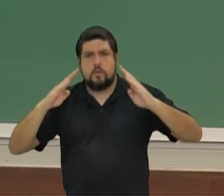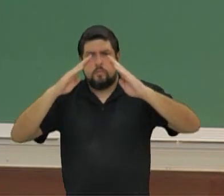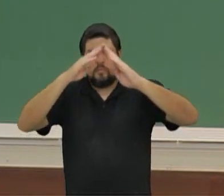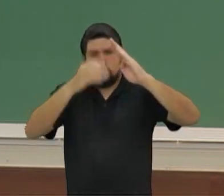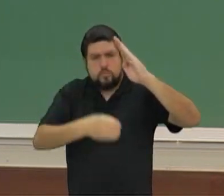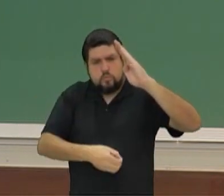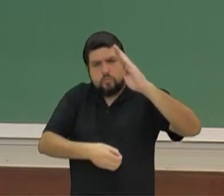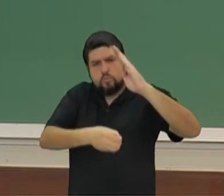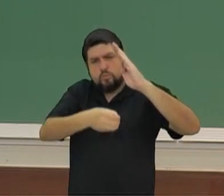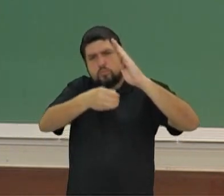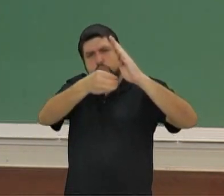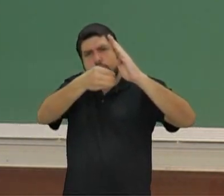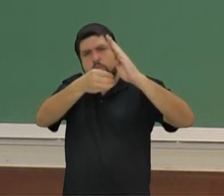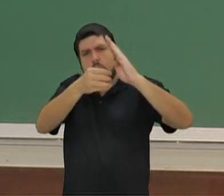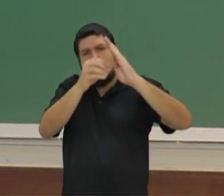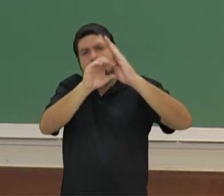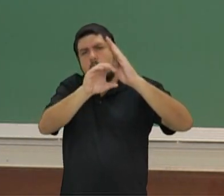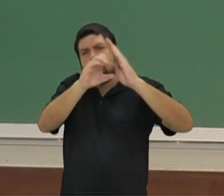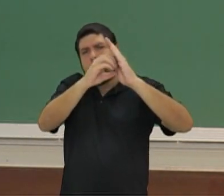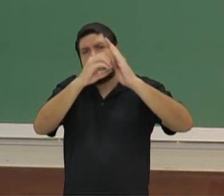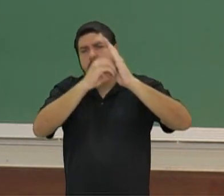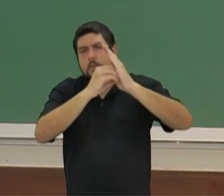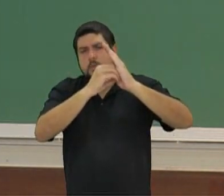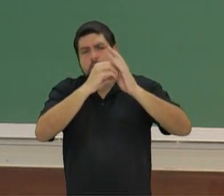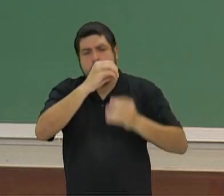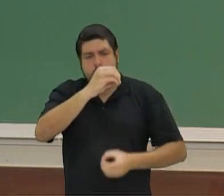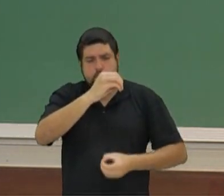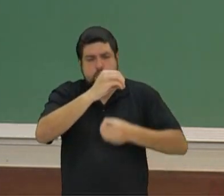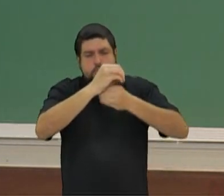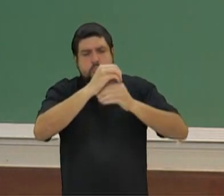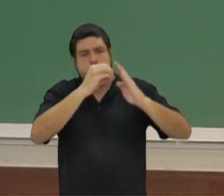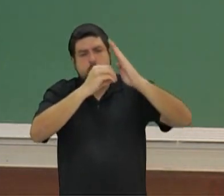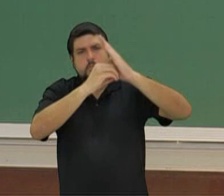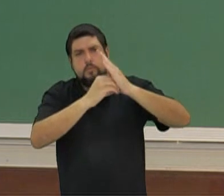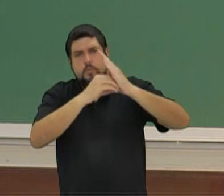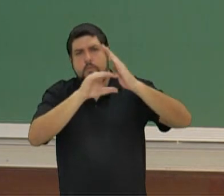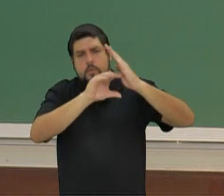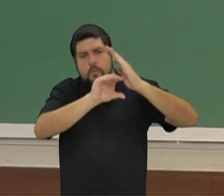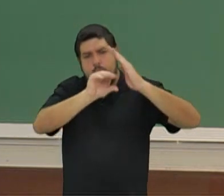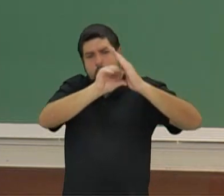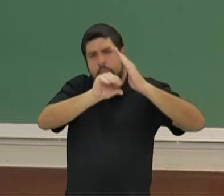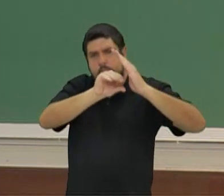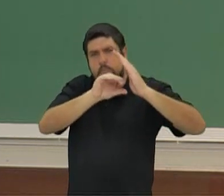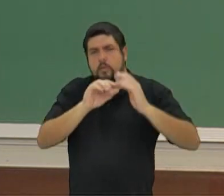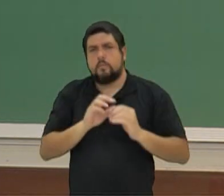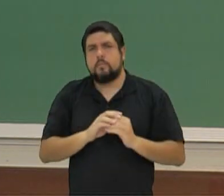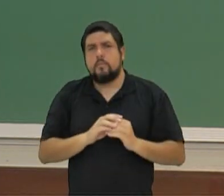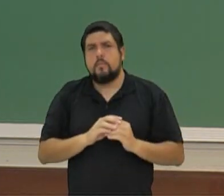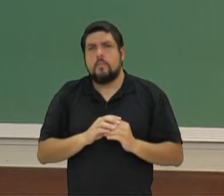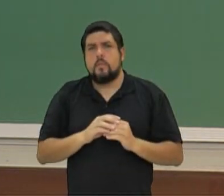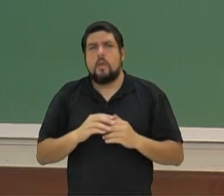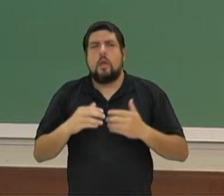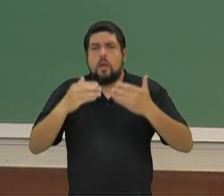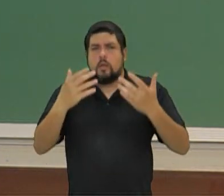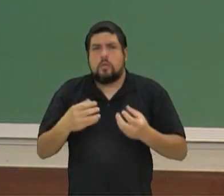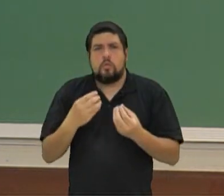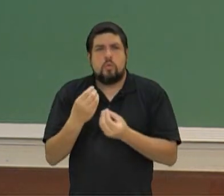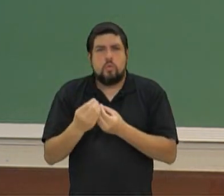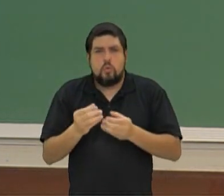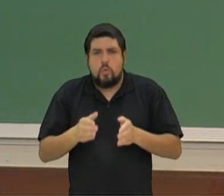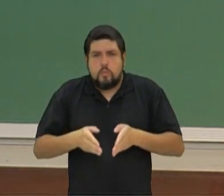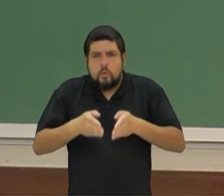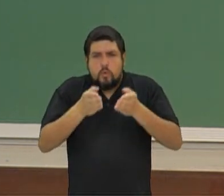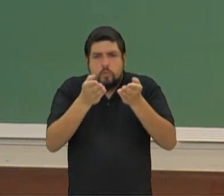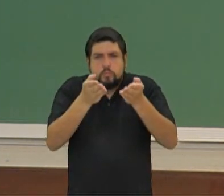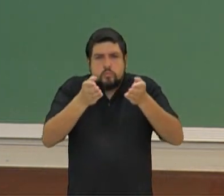edifícios, junto com as colunas. As colunas estão práticos, é um modelo, enfim, pode ter uma outra característica lisa, em geral, não